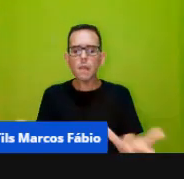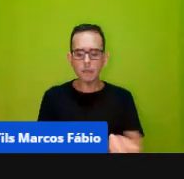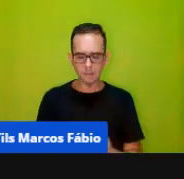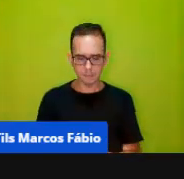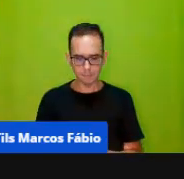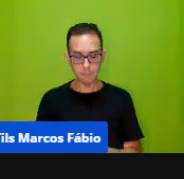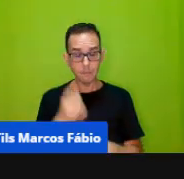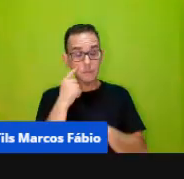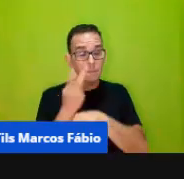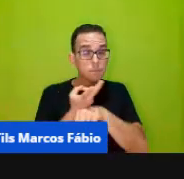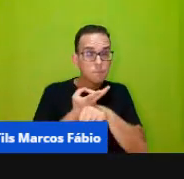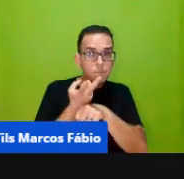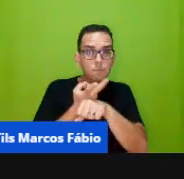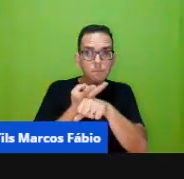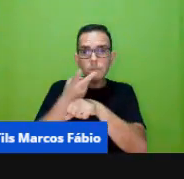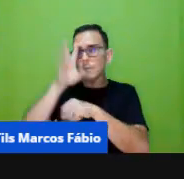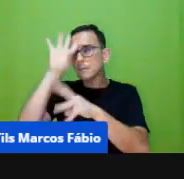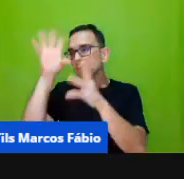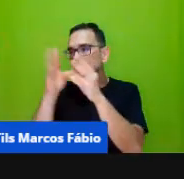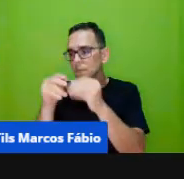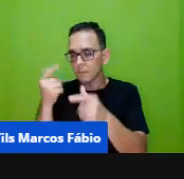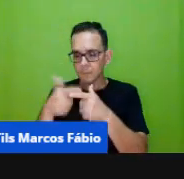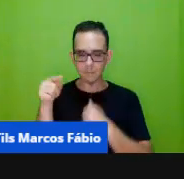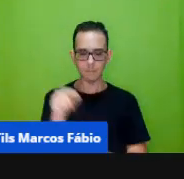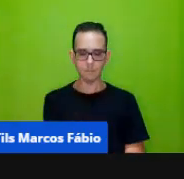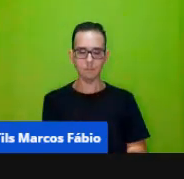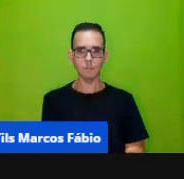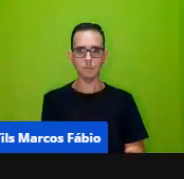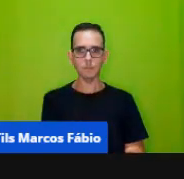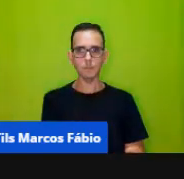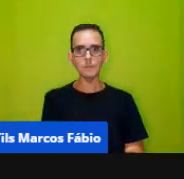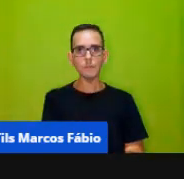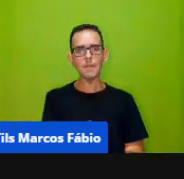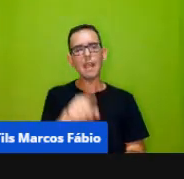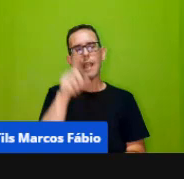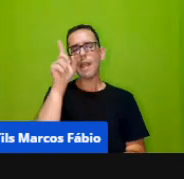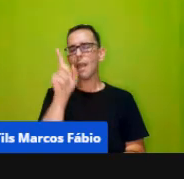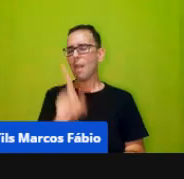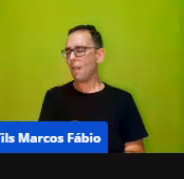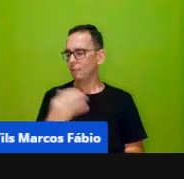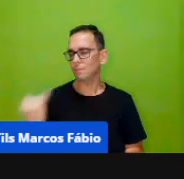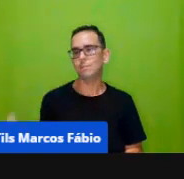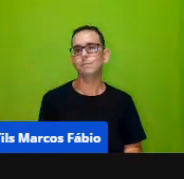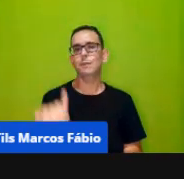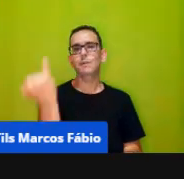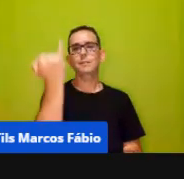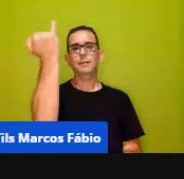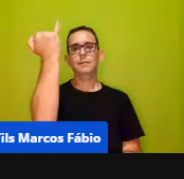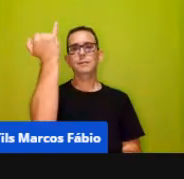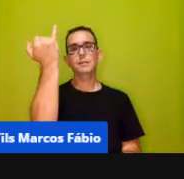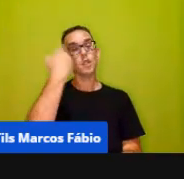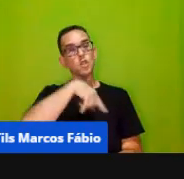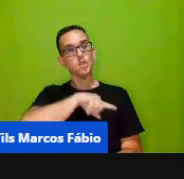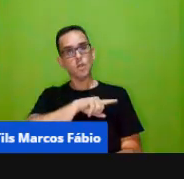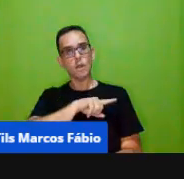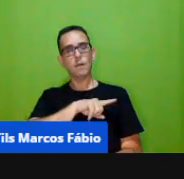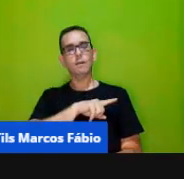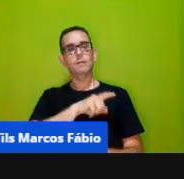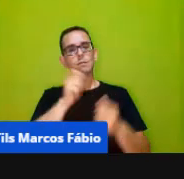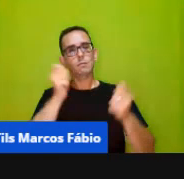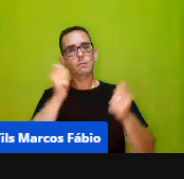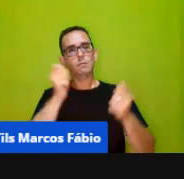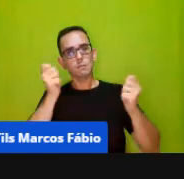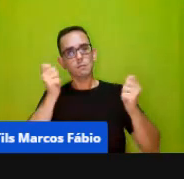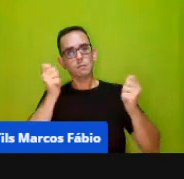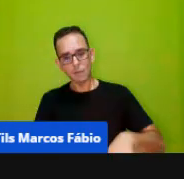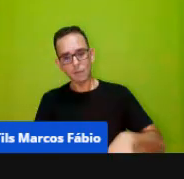vai buscar soluções para isso, então isso é muito importante e aí a gente segue no próximo slide dizendo